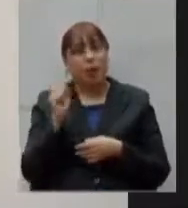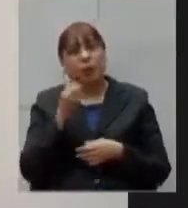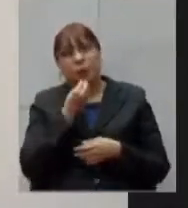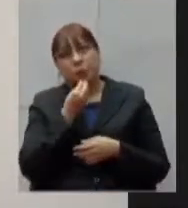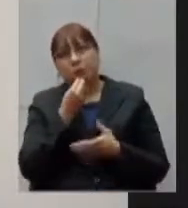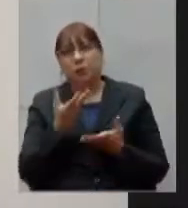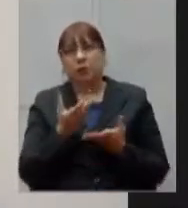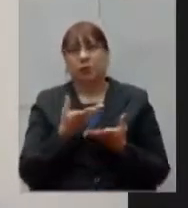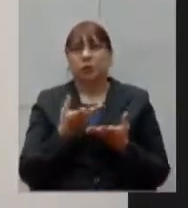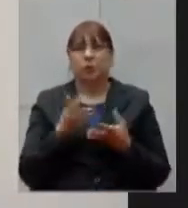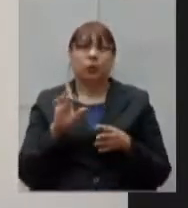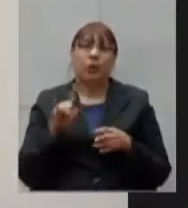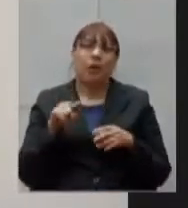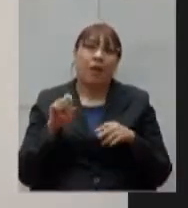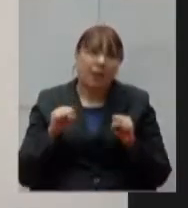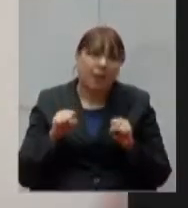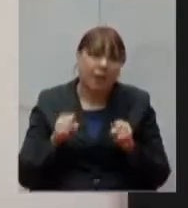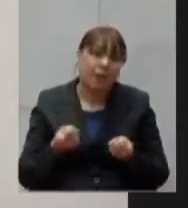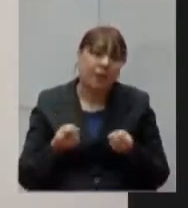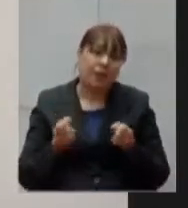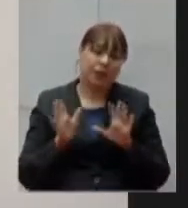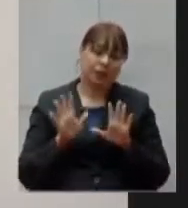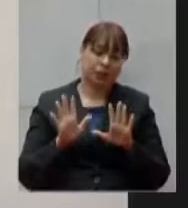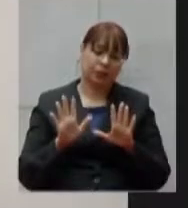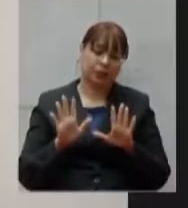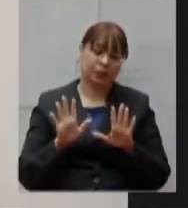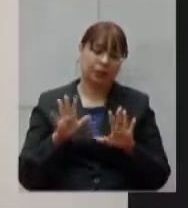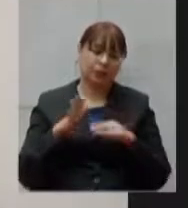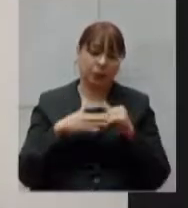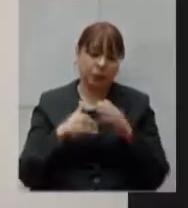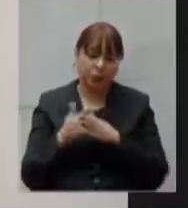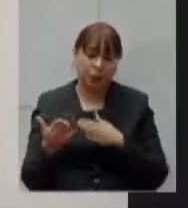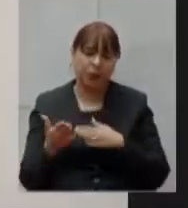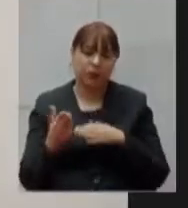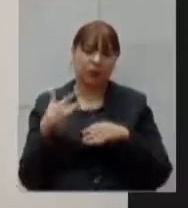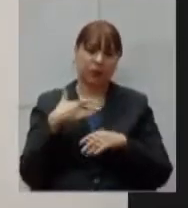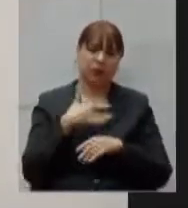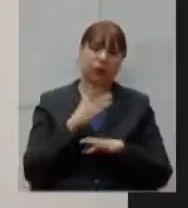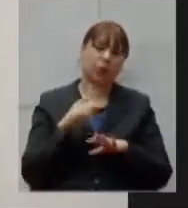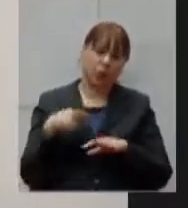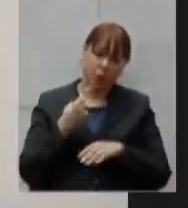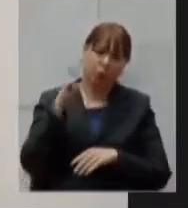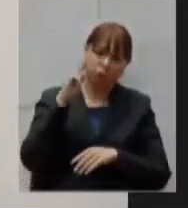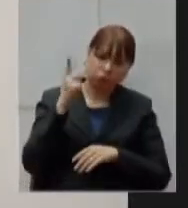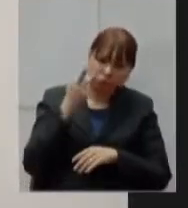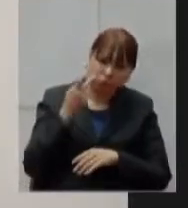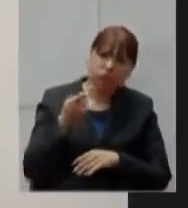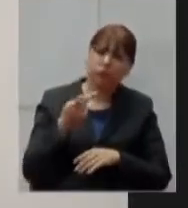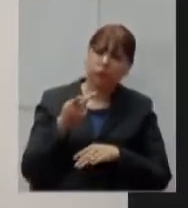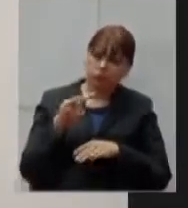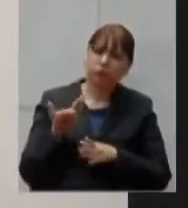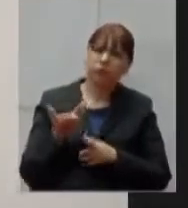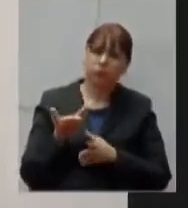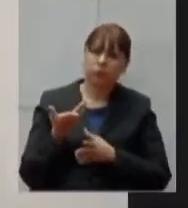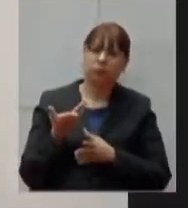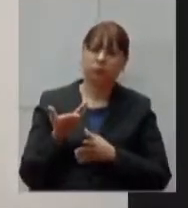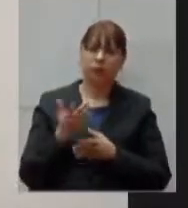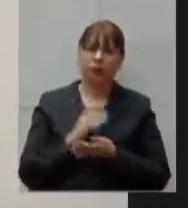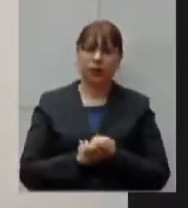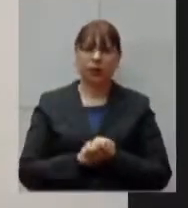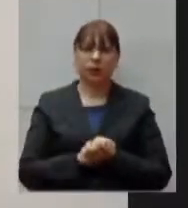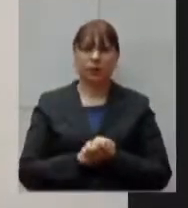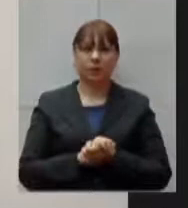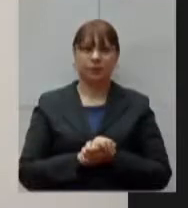do secretário da equipe dos profissionais de saúde isso nós reconhecemos não passa por aí